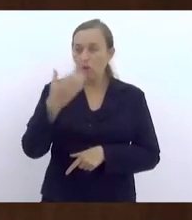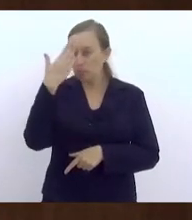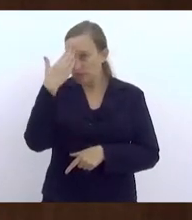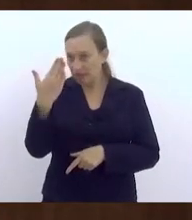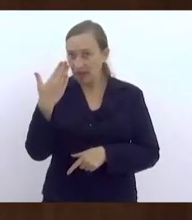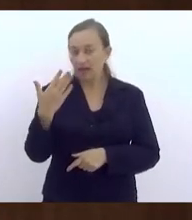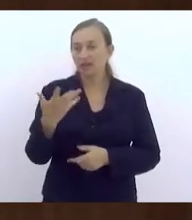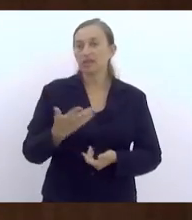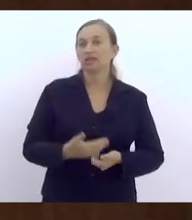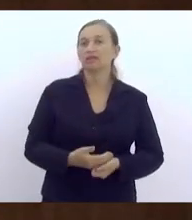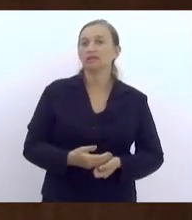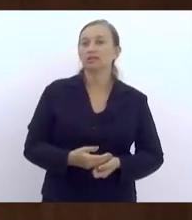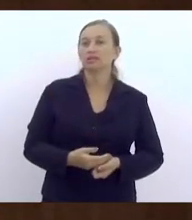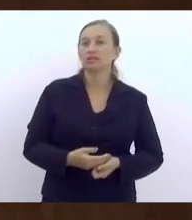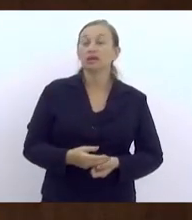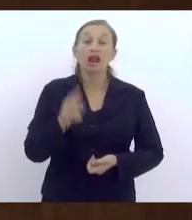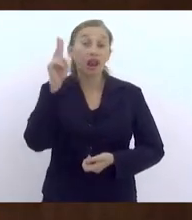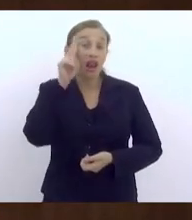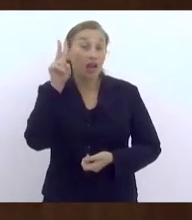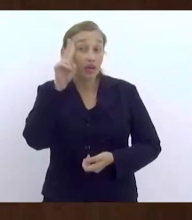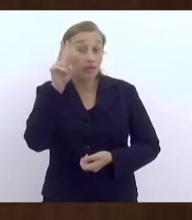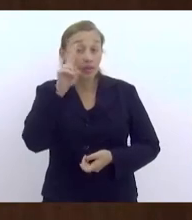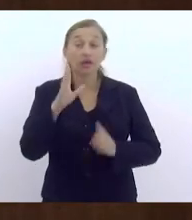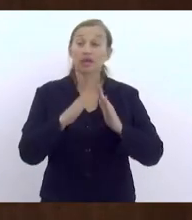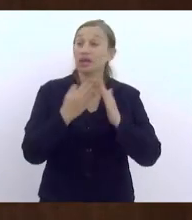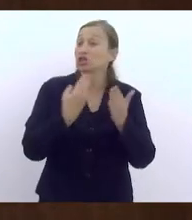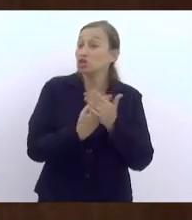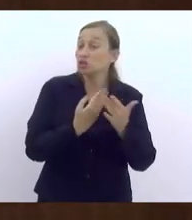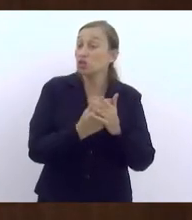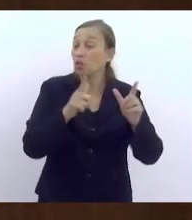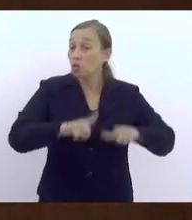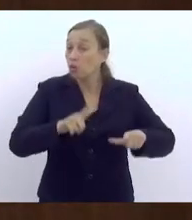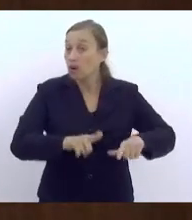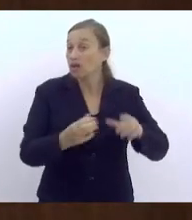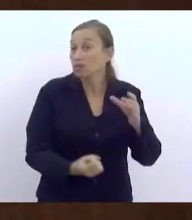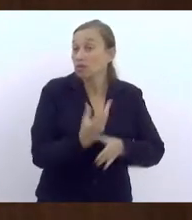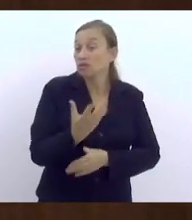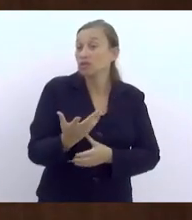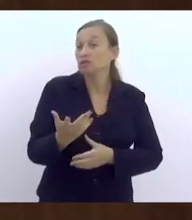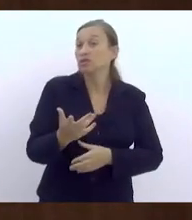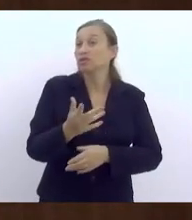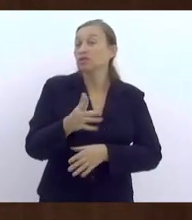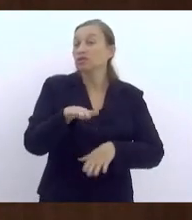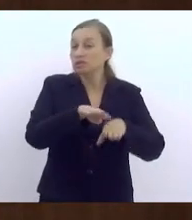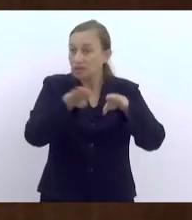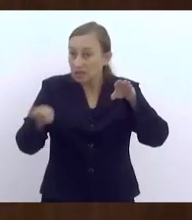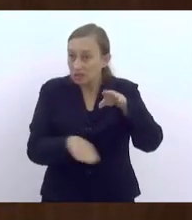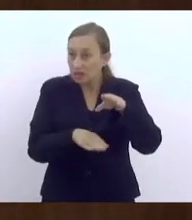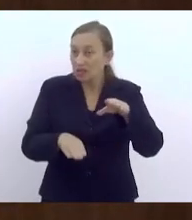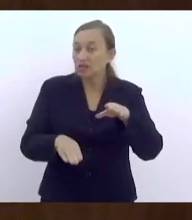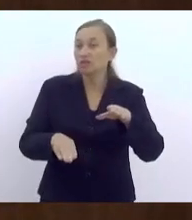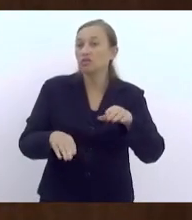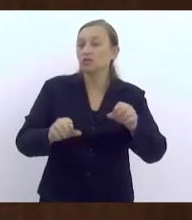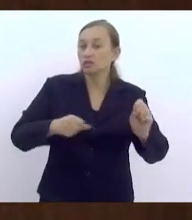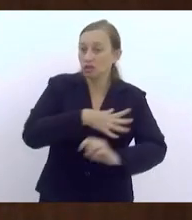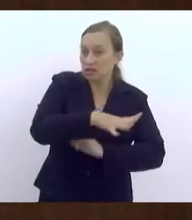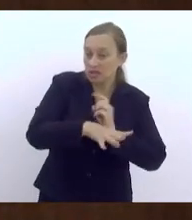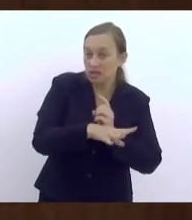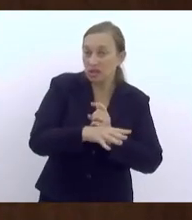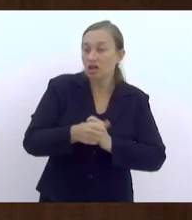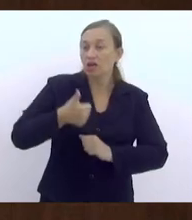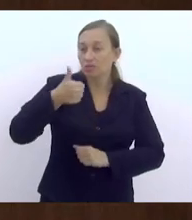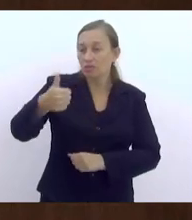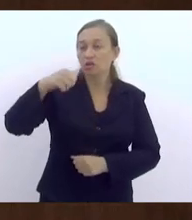para a gente essa lembrança de que a escola também é um lugar de reprodução da desigualdade social. Temos, desde